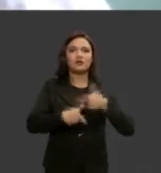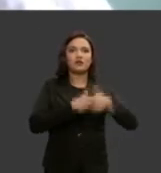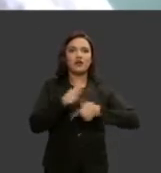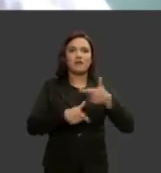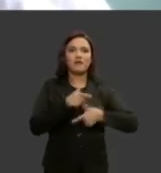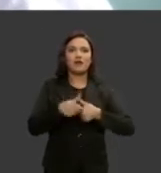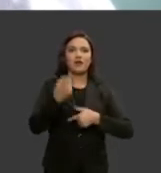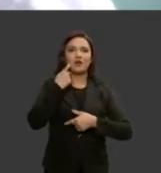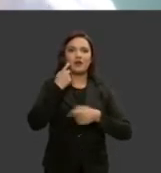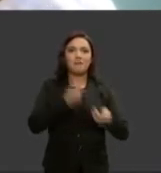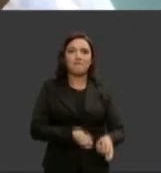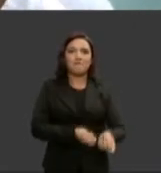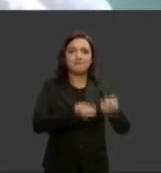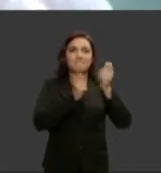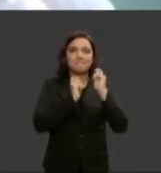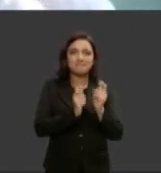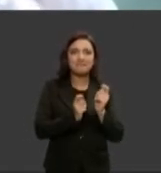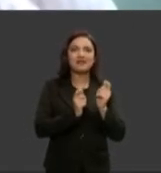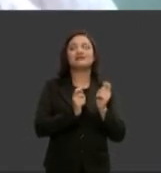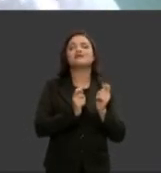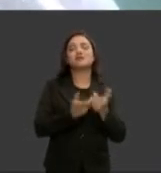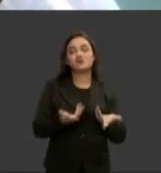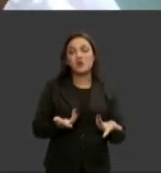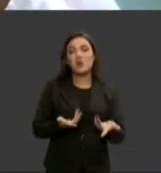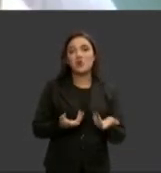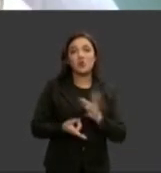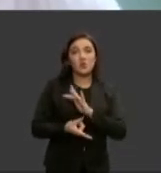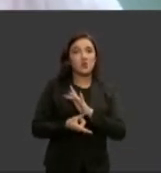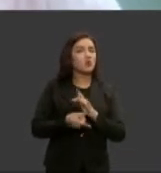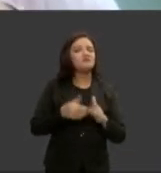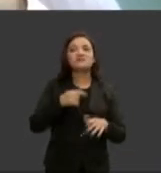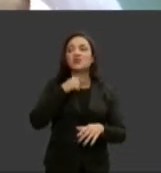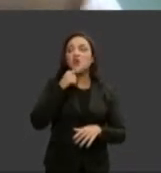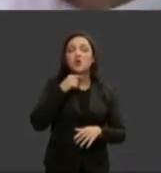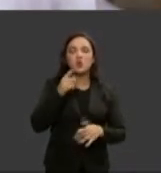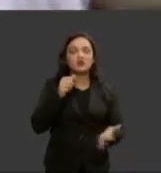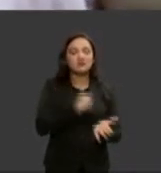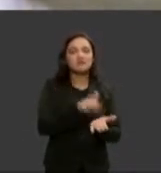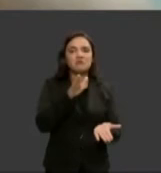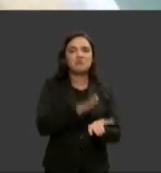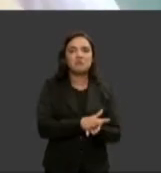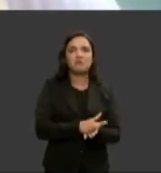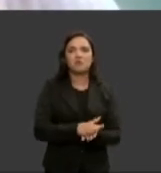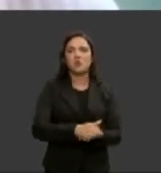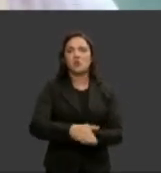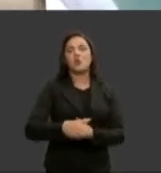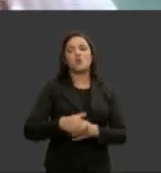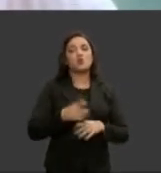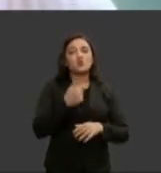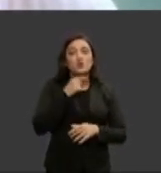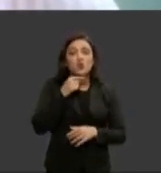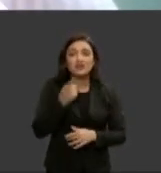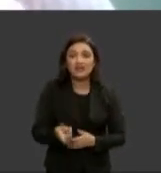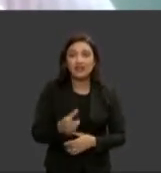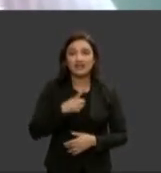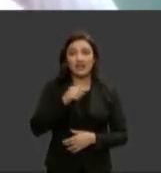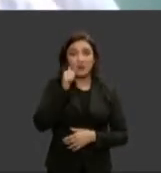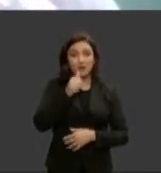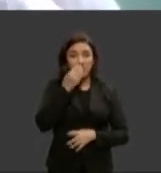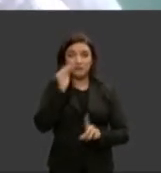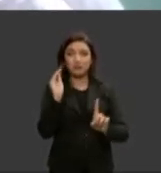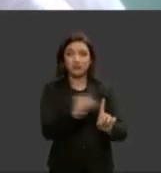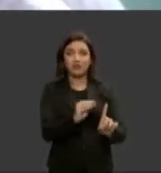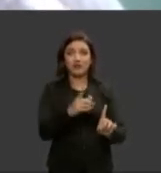pescadora eram elevada mulheres que eram abandonadas eu tenho aqui no nosso país as nossas mulheres